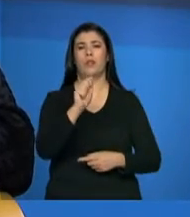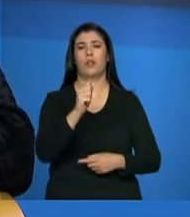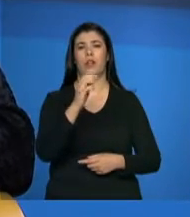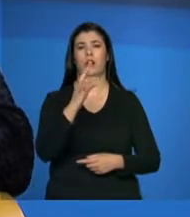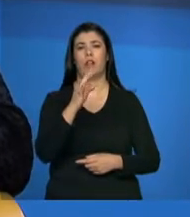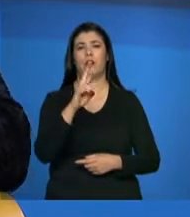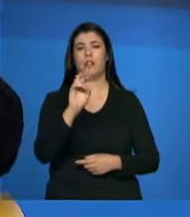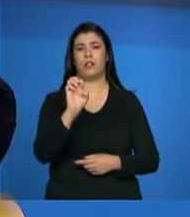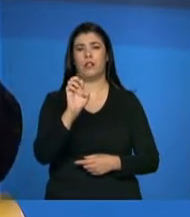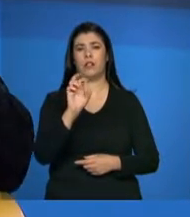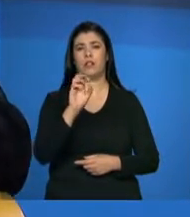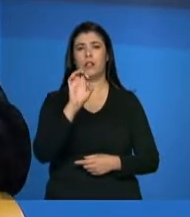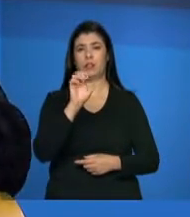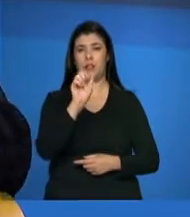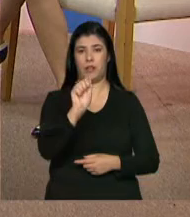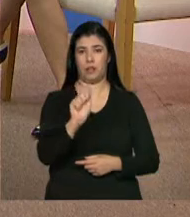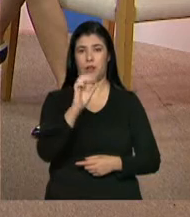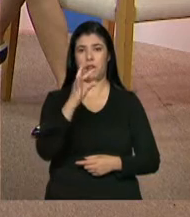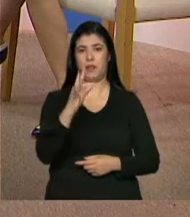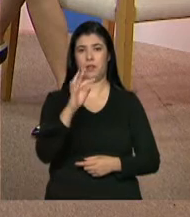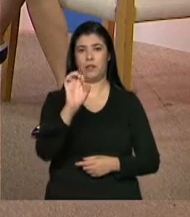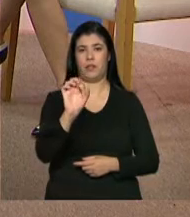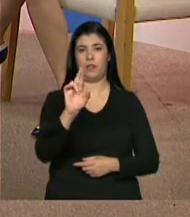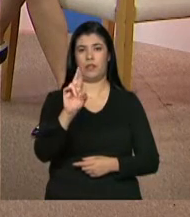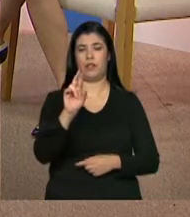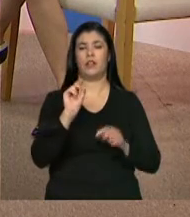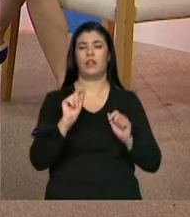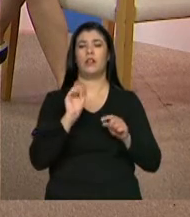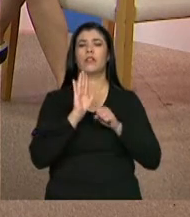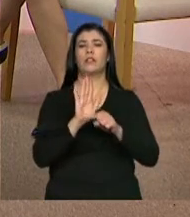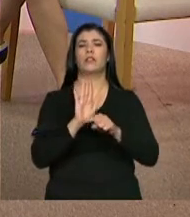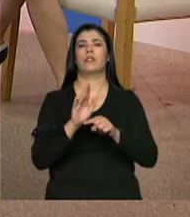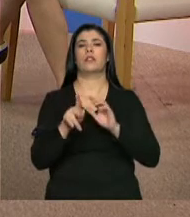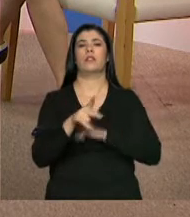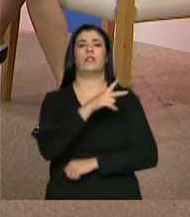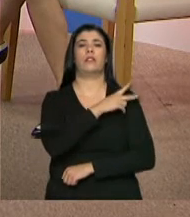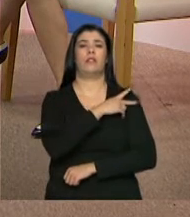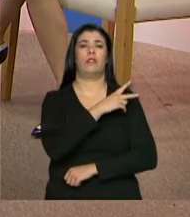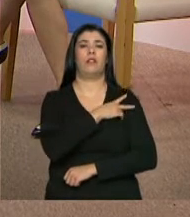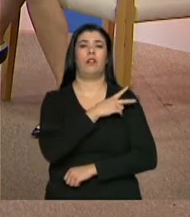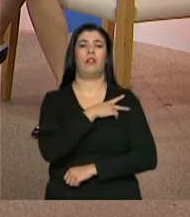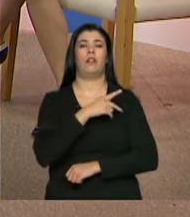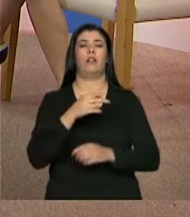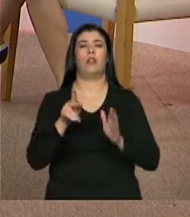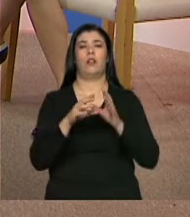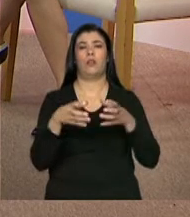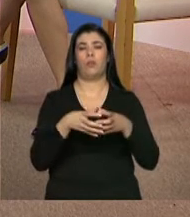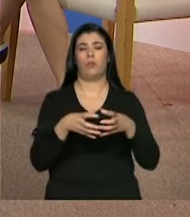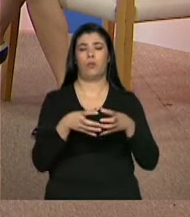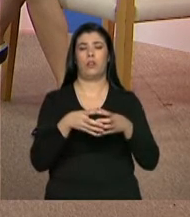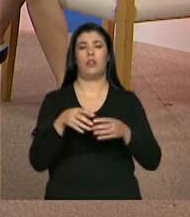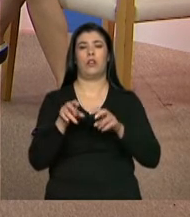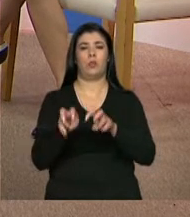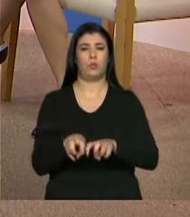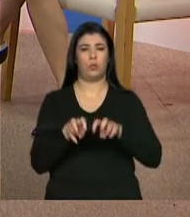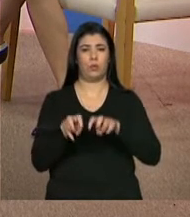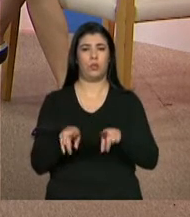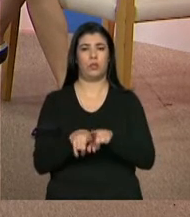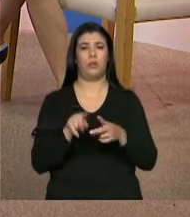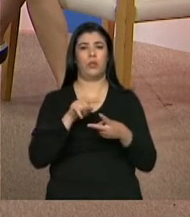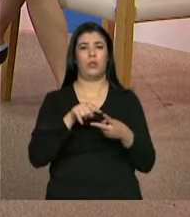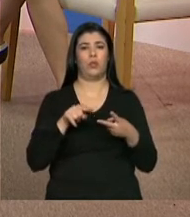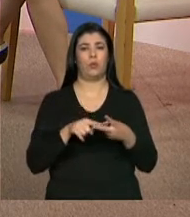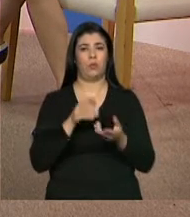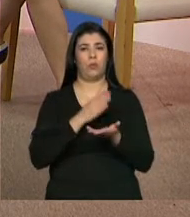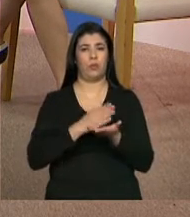Rural, né, que também demanda e fomenta, né, que é um apoio às famílias que se dá em duas parcelas de